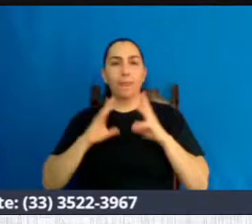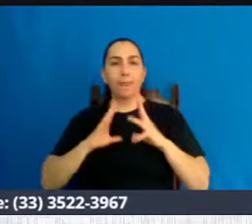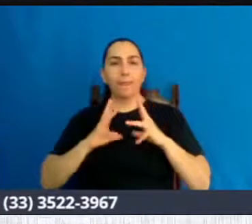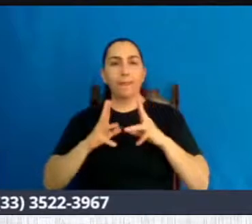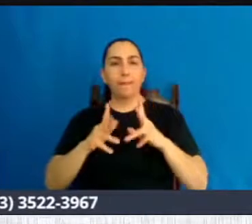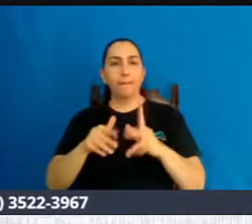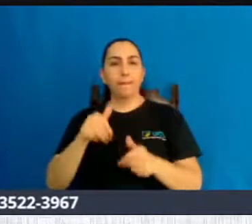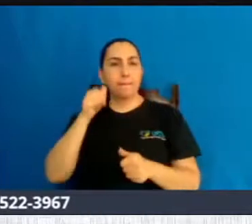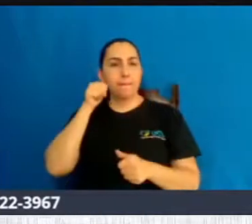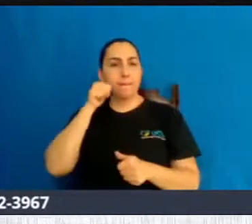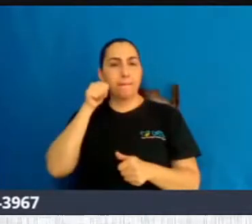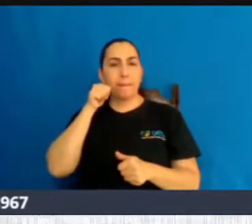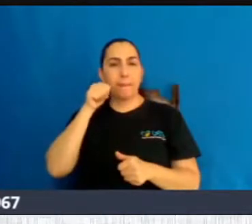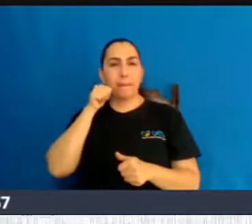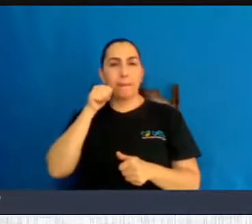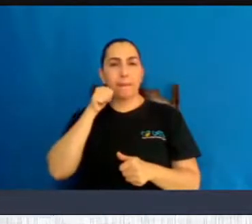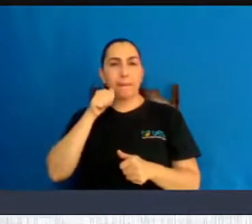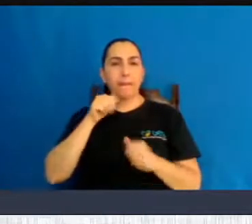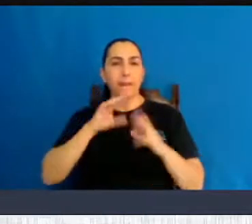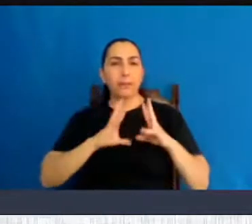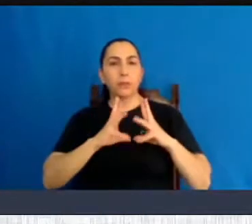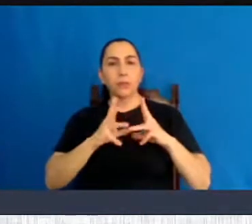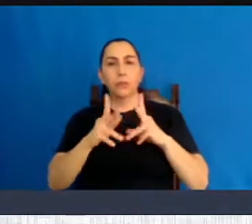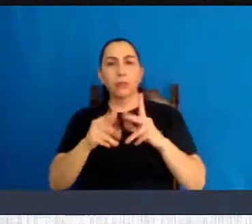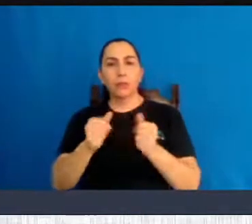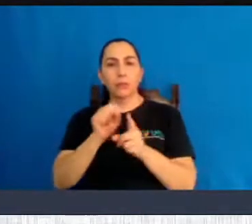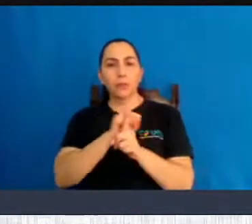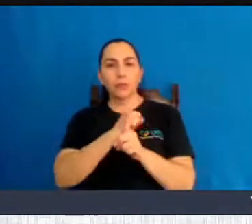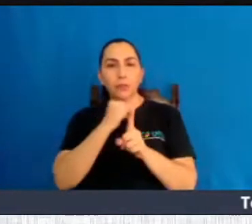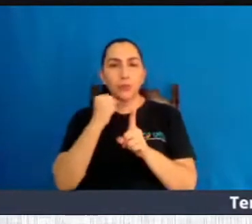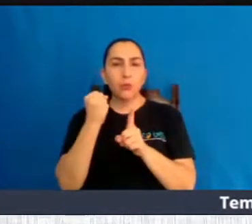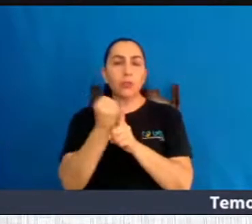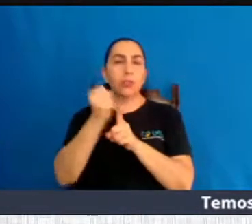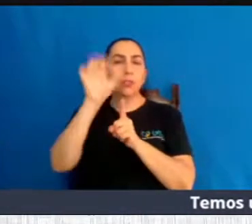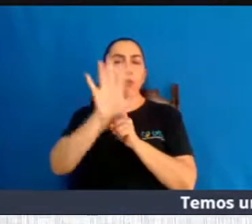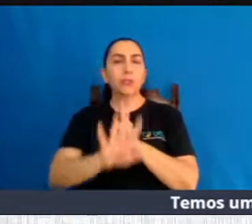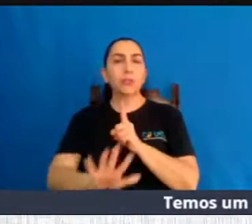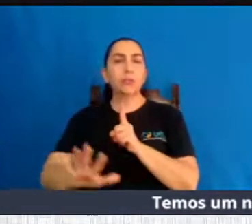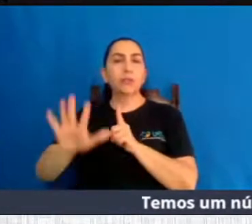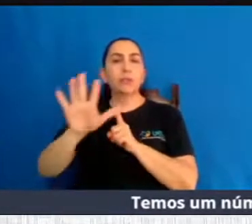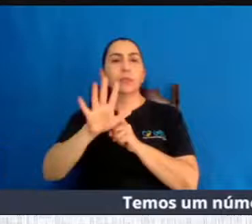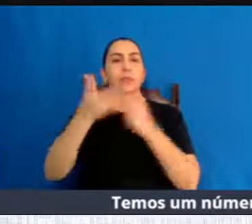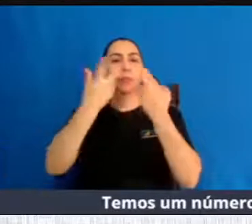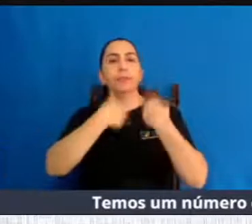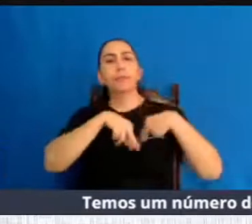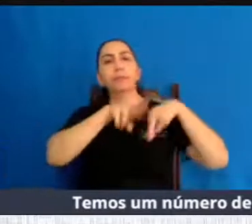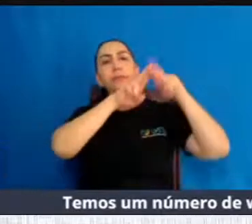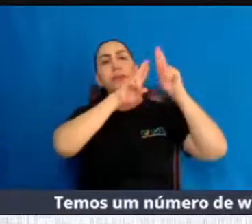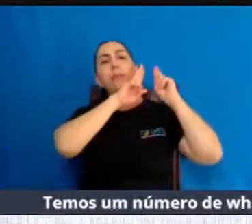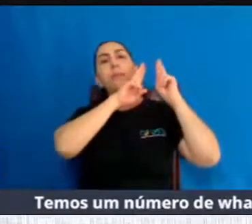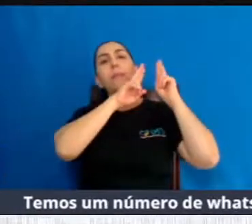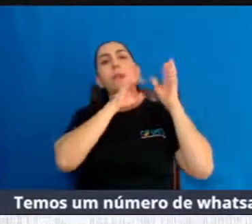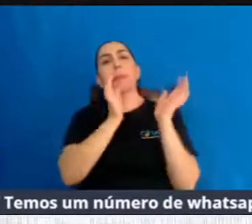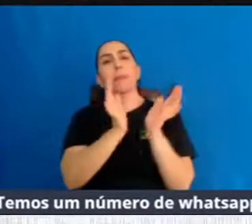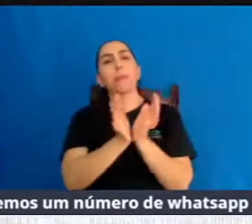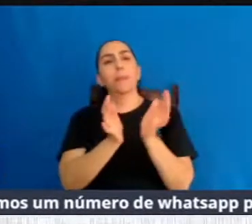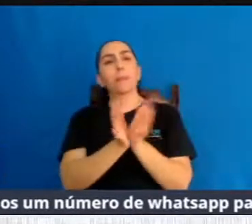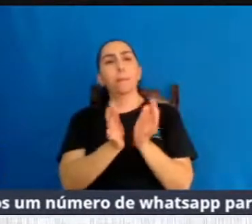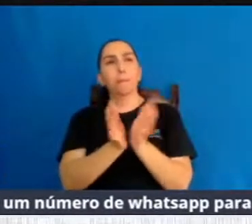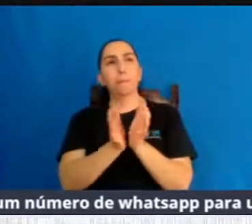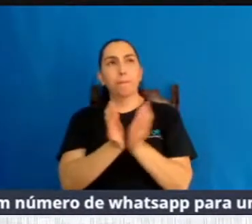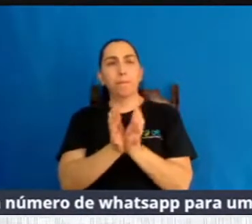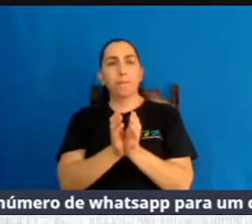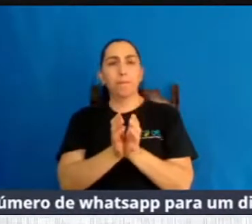esclarecedora para todos nós, mulheres, homens, todos que compõem a sociedade de uma forma geral tem a sua